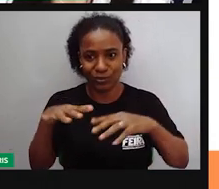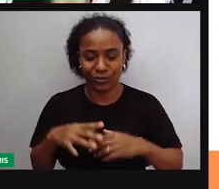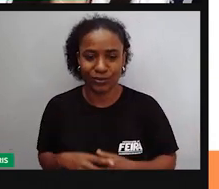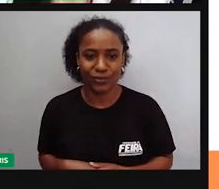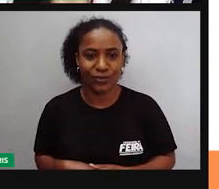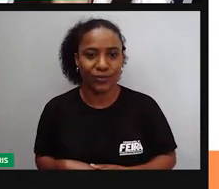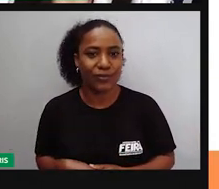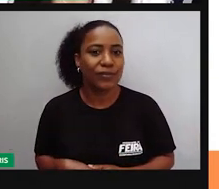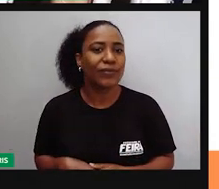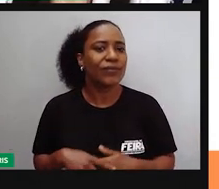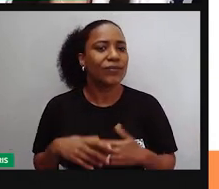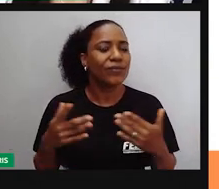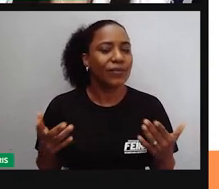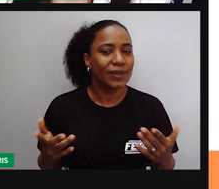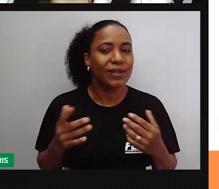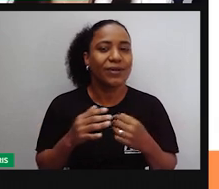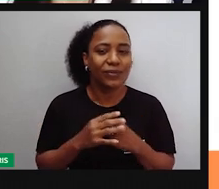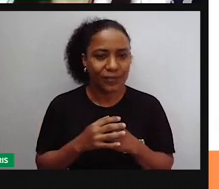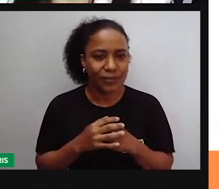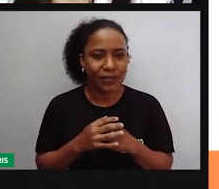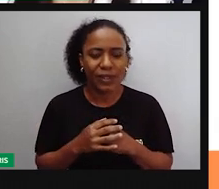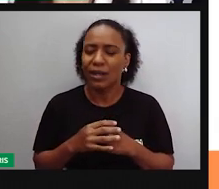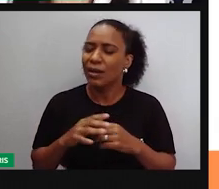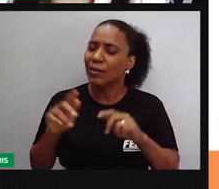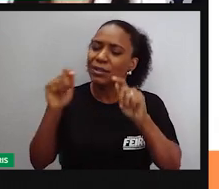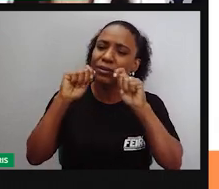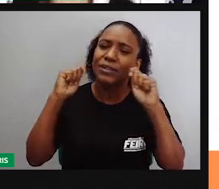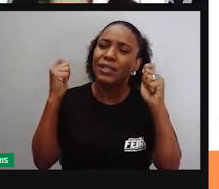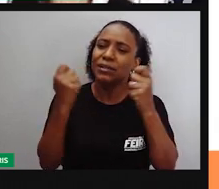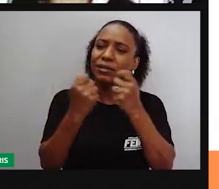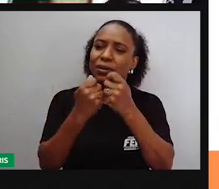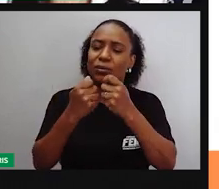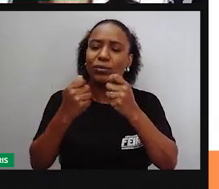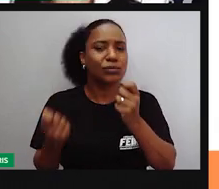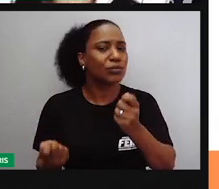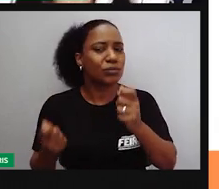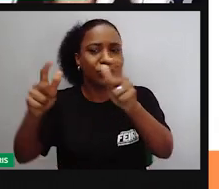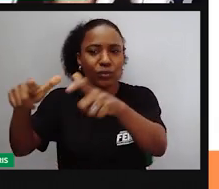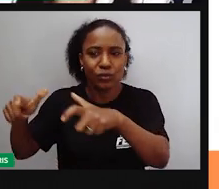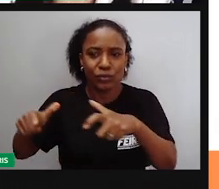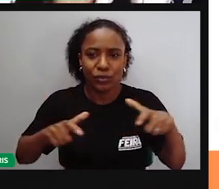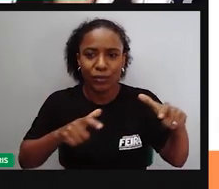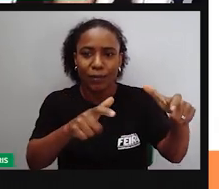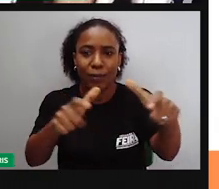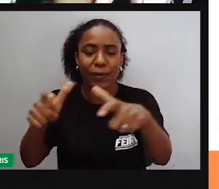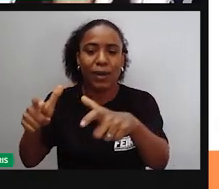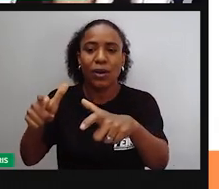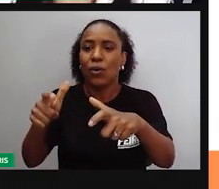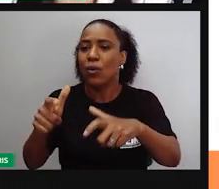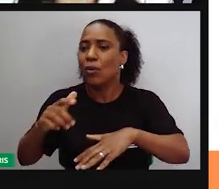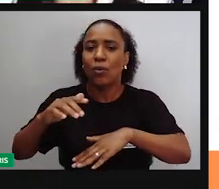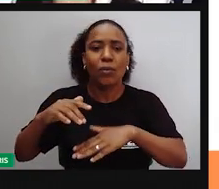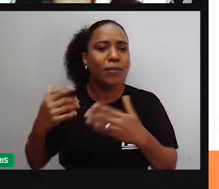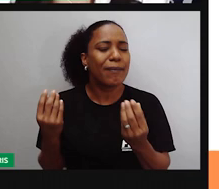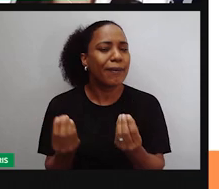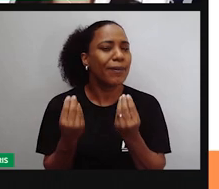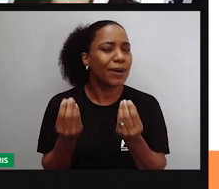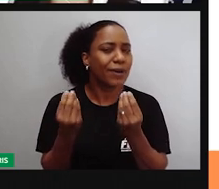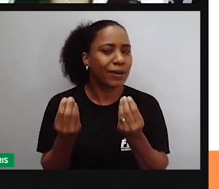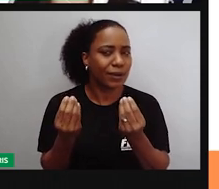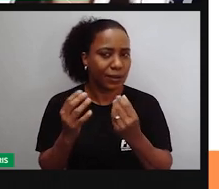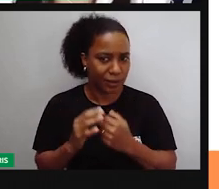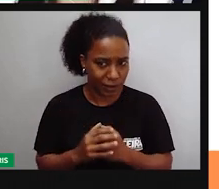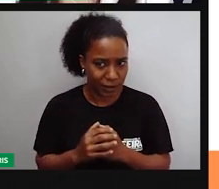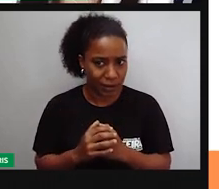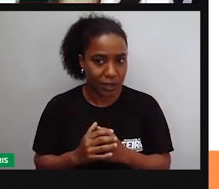Então, em relação às associações de bairro, qual a sua função? Para que serve, né? A gente viu aí que a associação